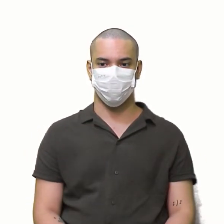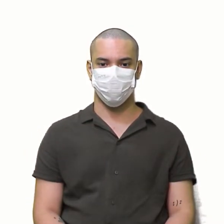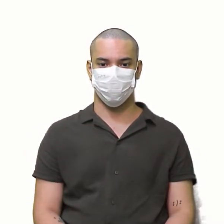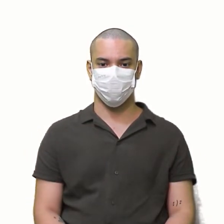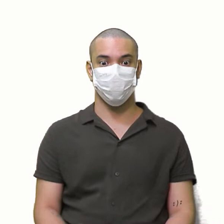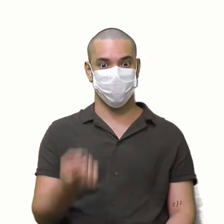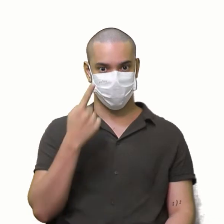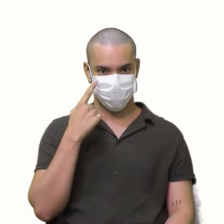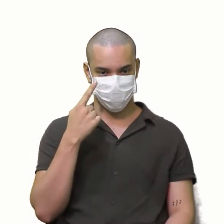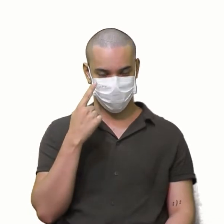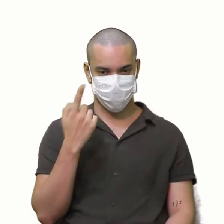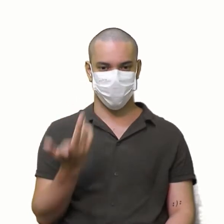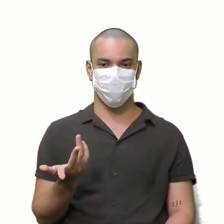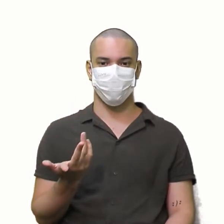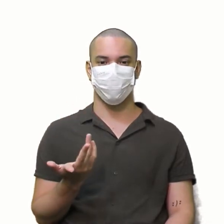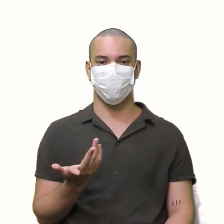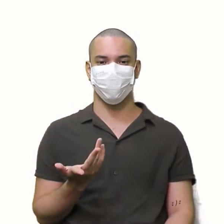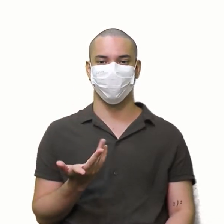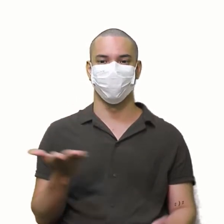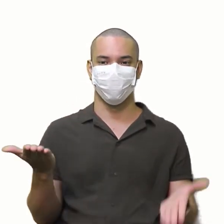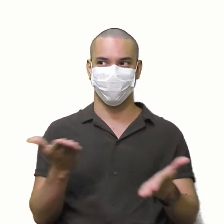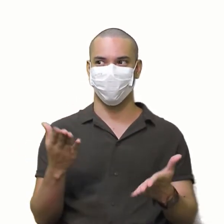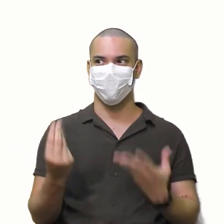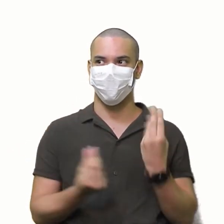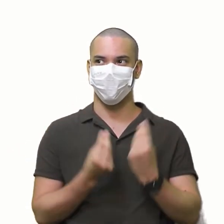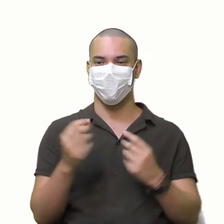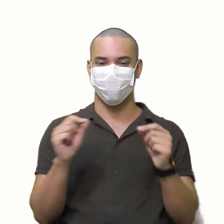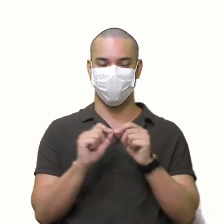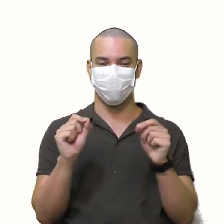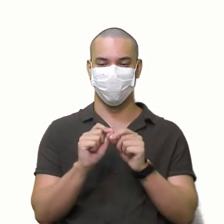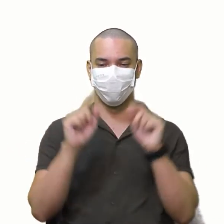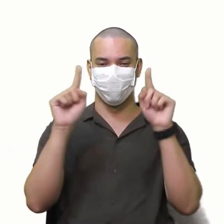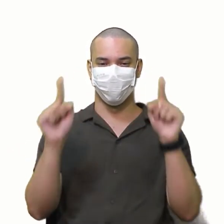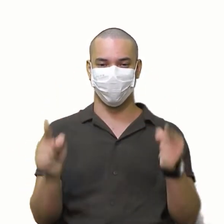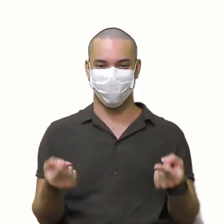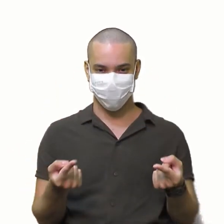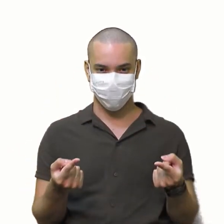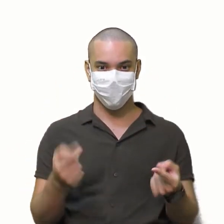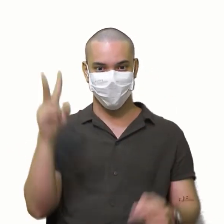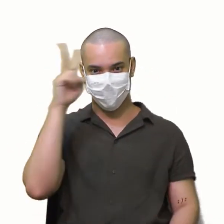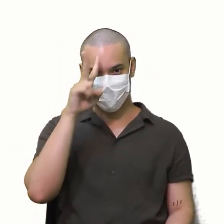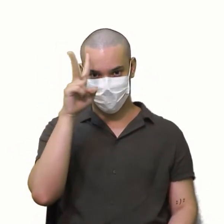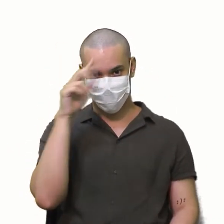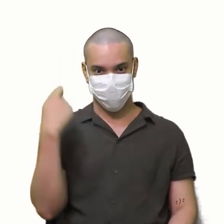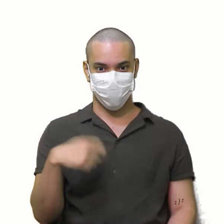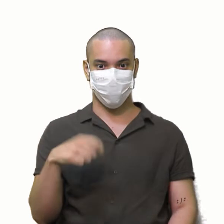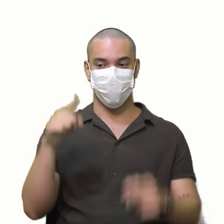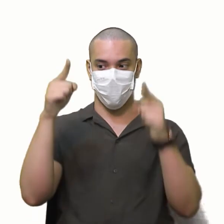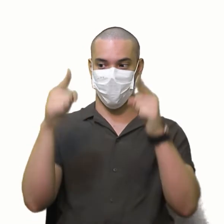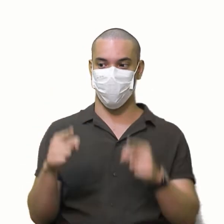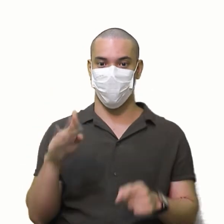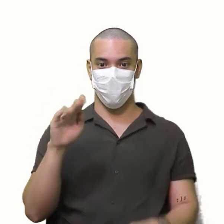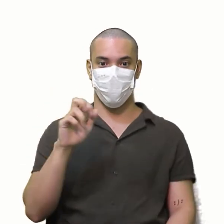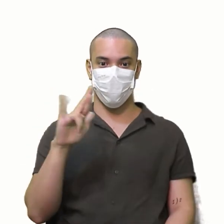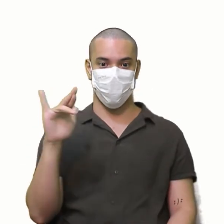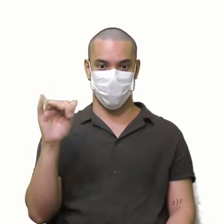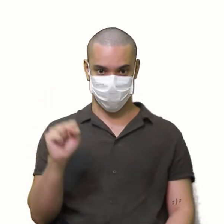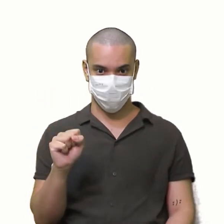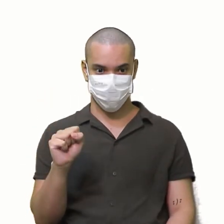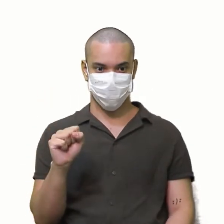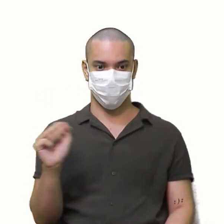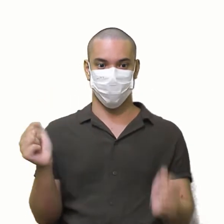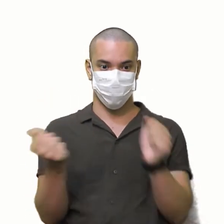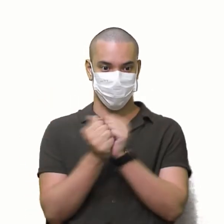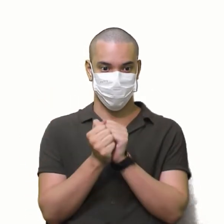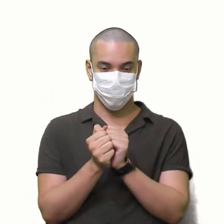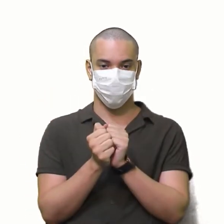Vamos ver Então aqui está em forma de matriz, né? A gente para calcular o determinante Lembra que tem que colocar as barras? Isso Então vamos colocar as barras